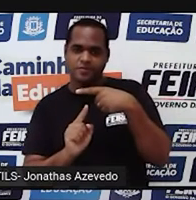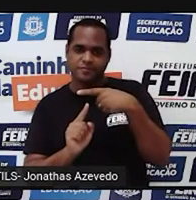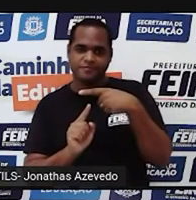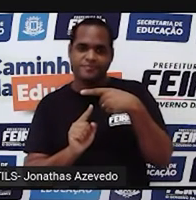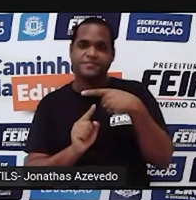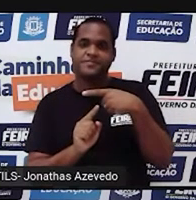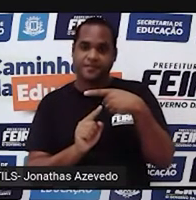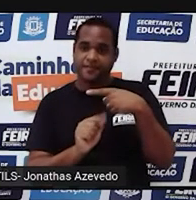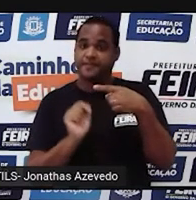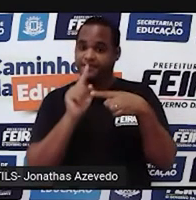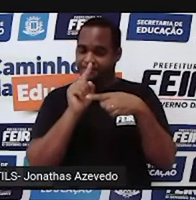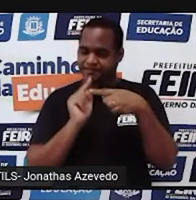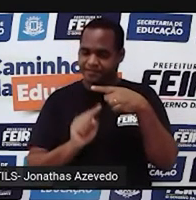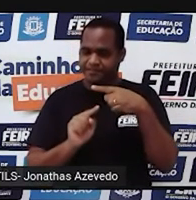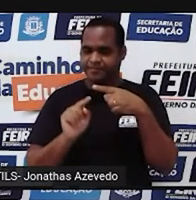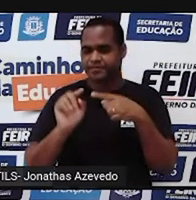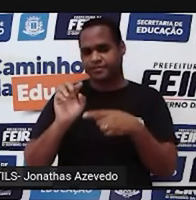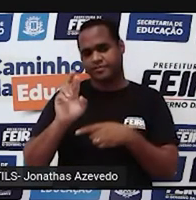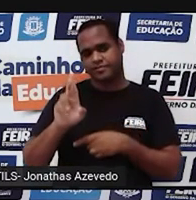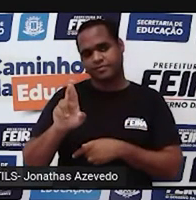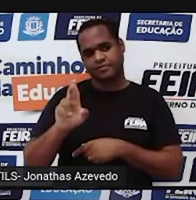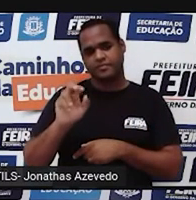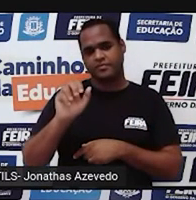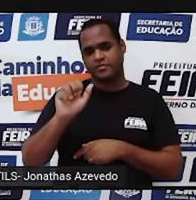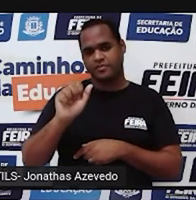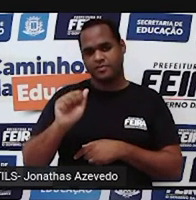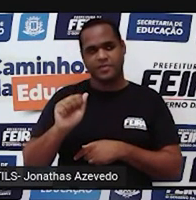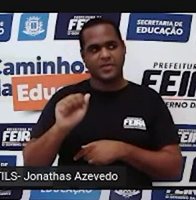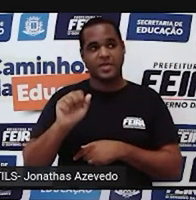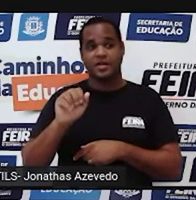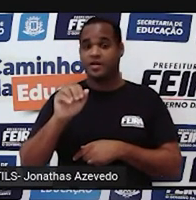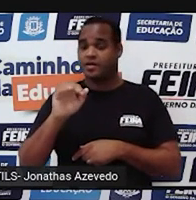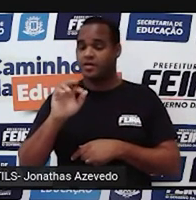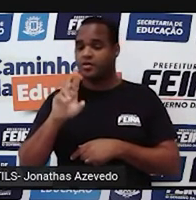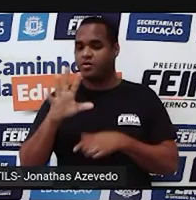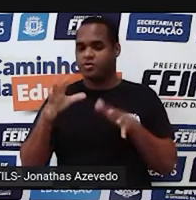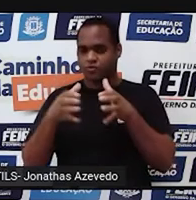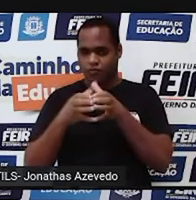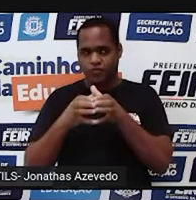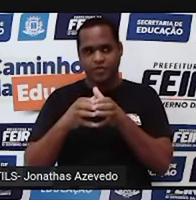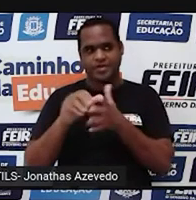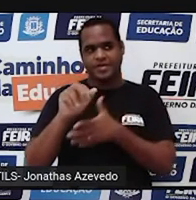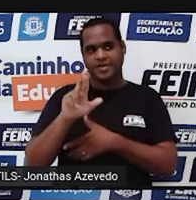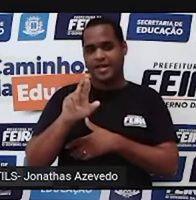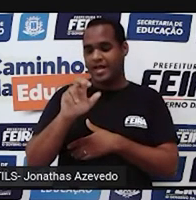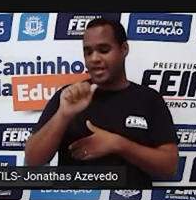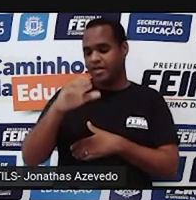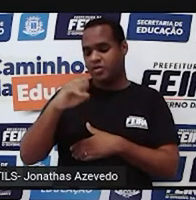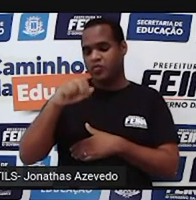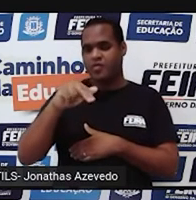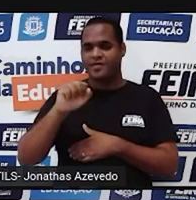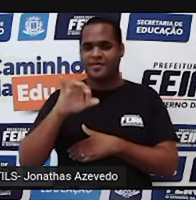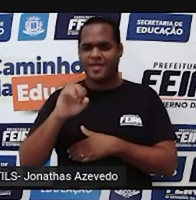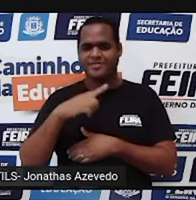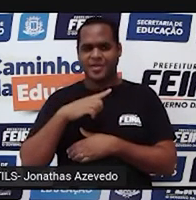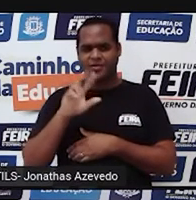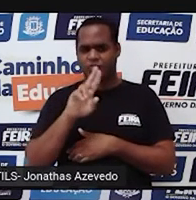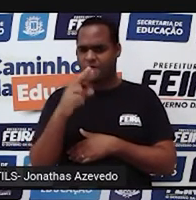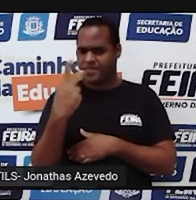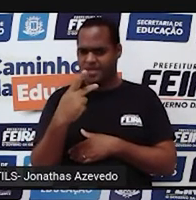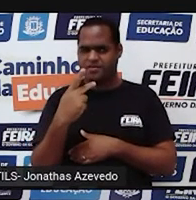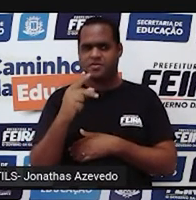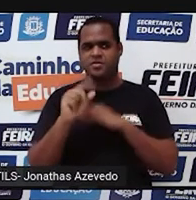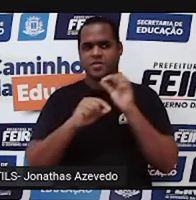E veja que frações é um tipo de número que forma o conjunto de números racionais. Então, por isso que o nome é